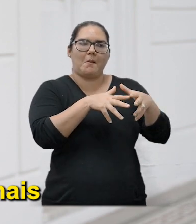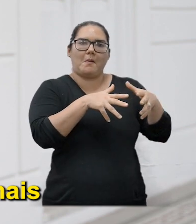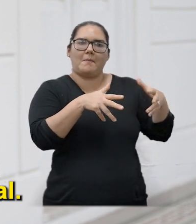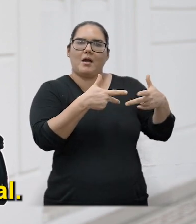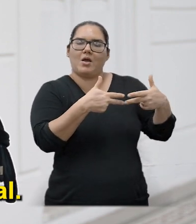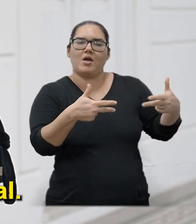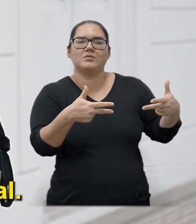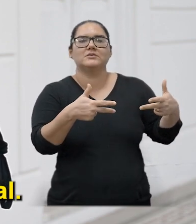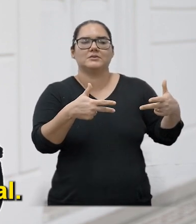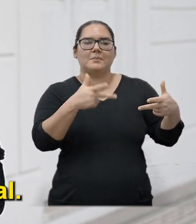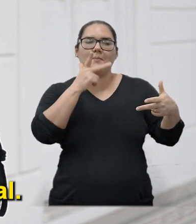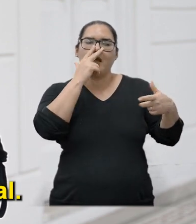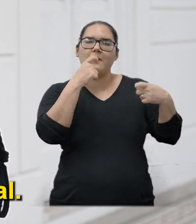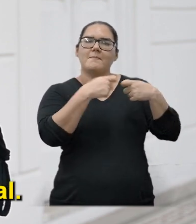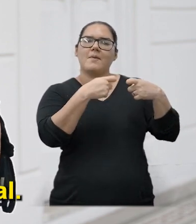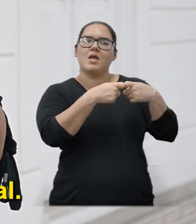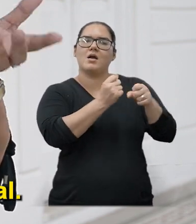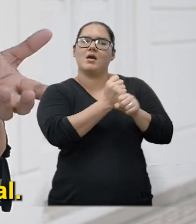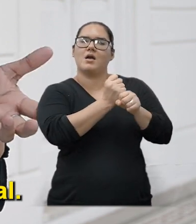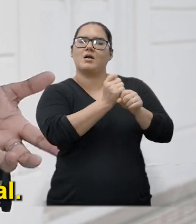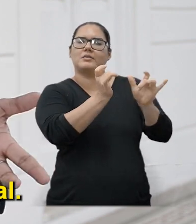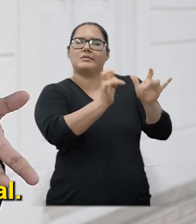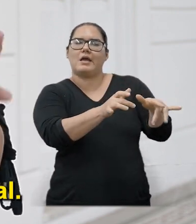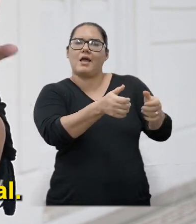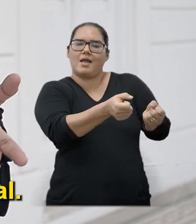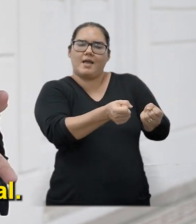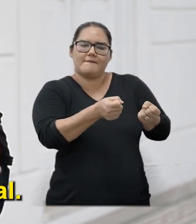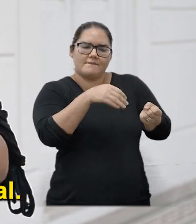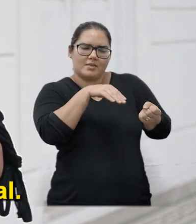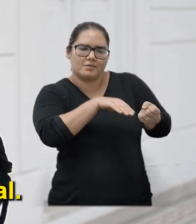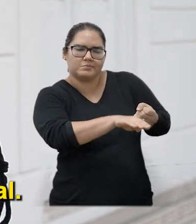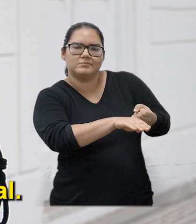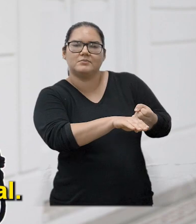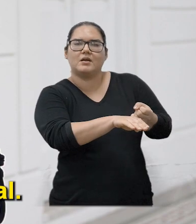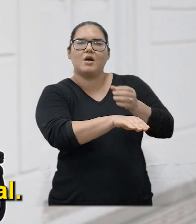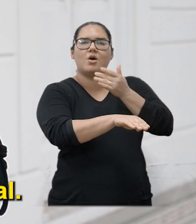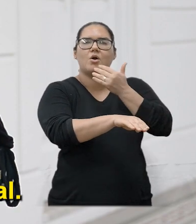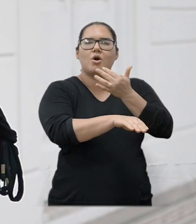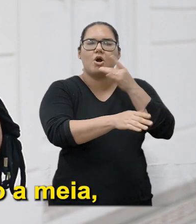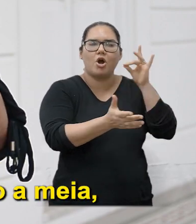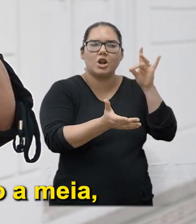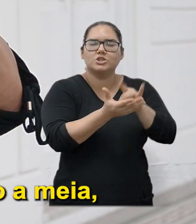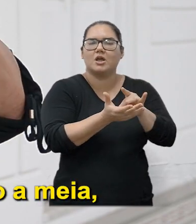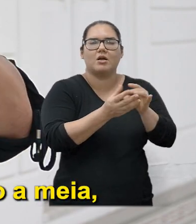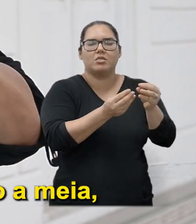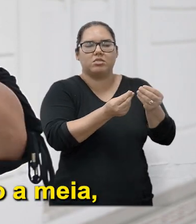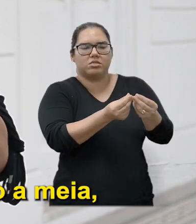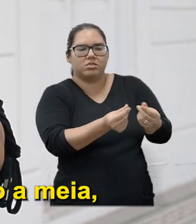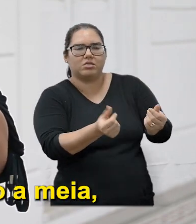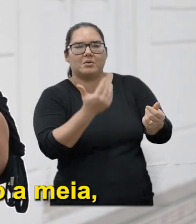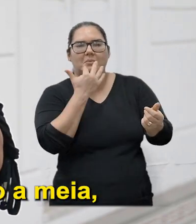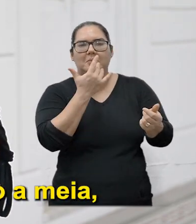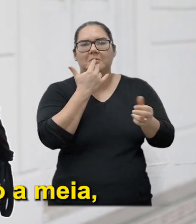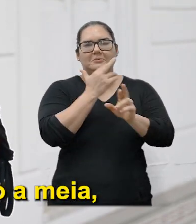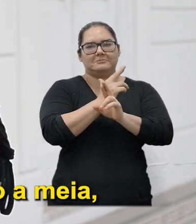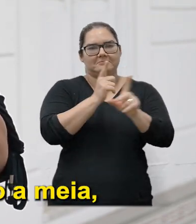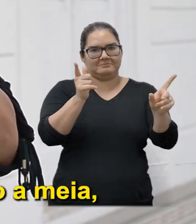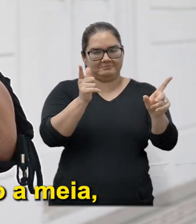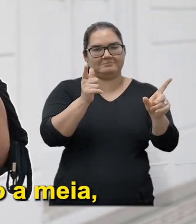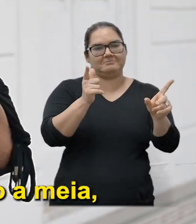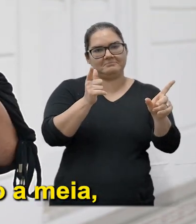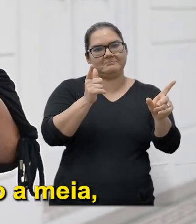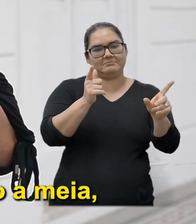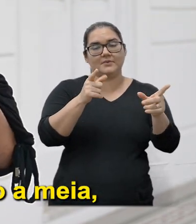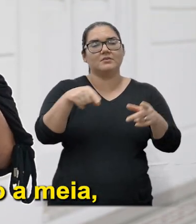demais Em alguma gaveta E perdeu Sua cor original Para vocês terem Uma ideia Do